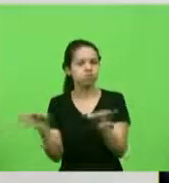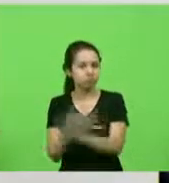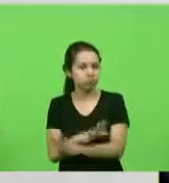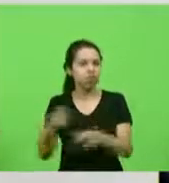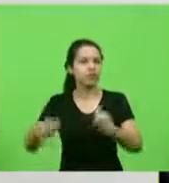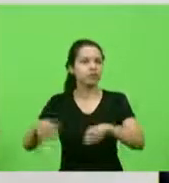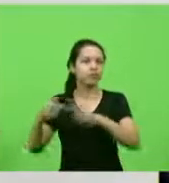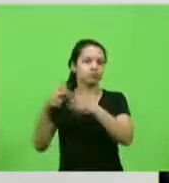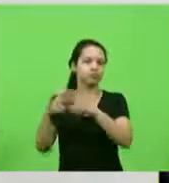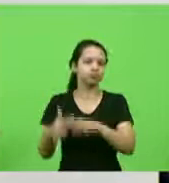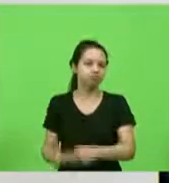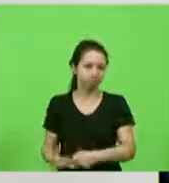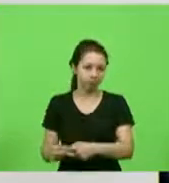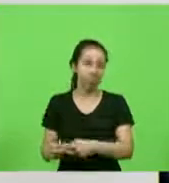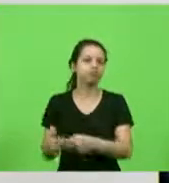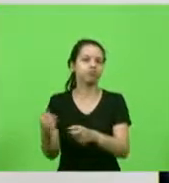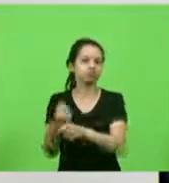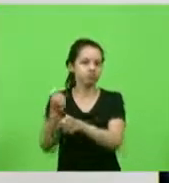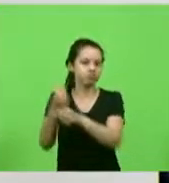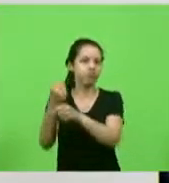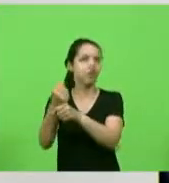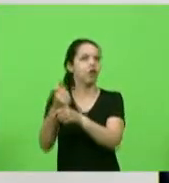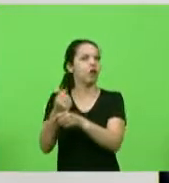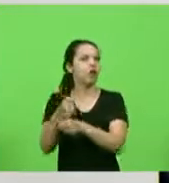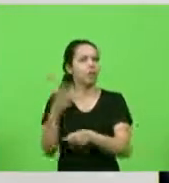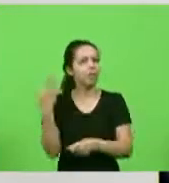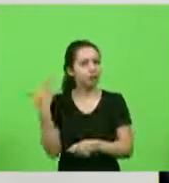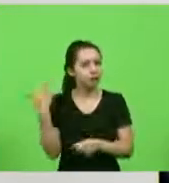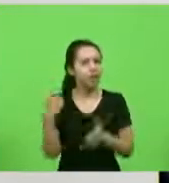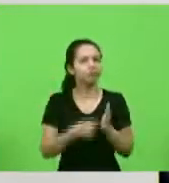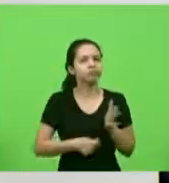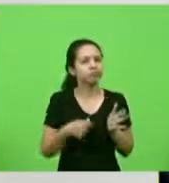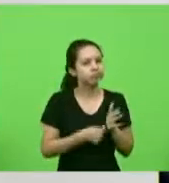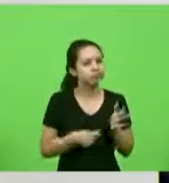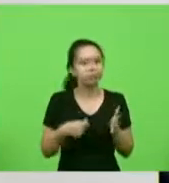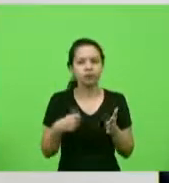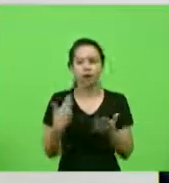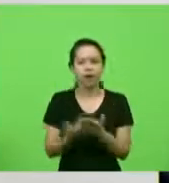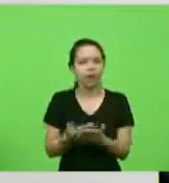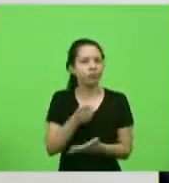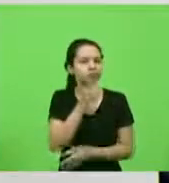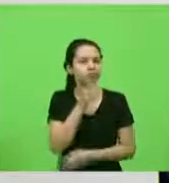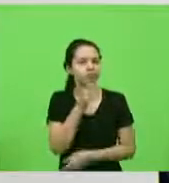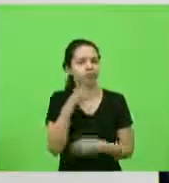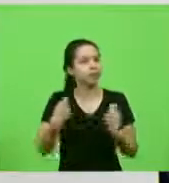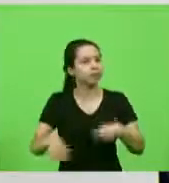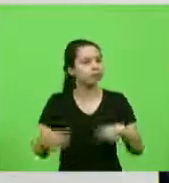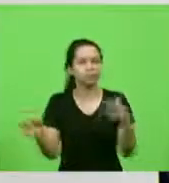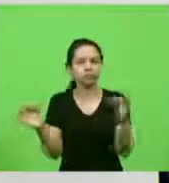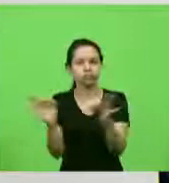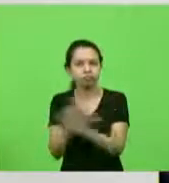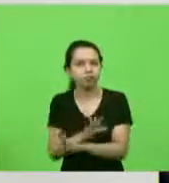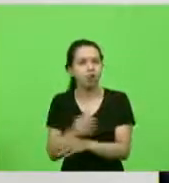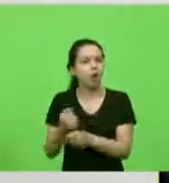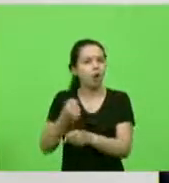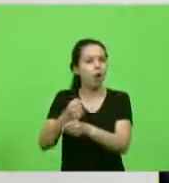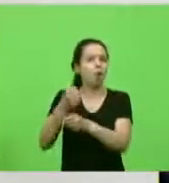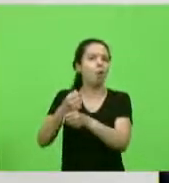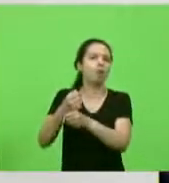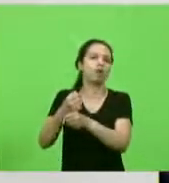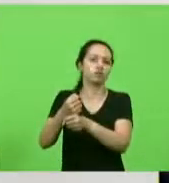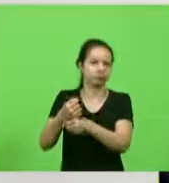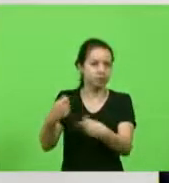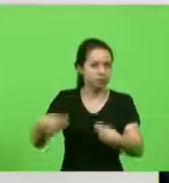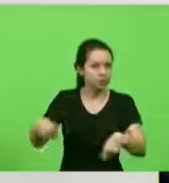deputado e que, infelizmente, ainda não foi entregue, que precisa ser entregue para aquela comunidade, a continuação da obra importante como da Via